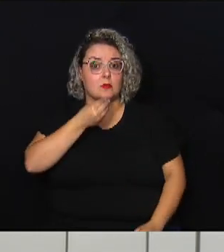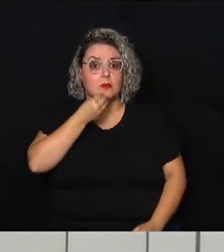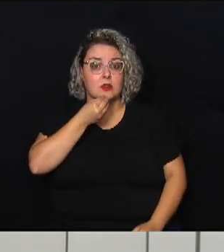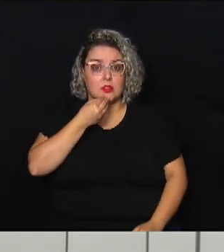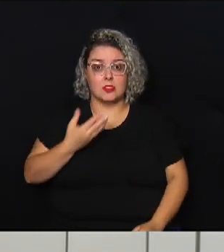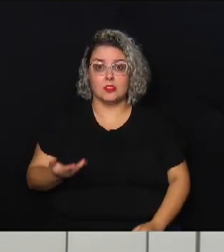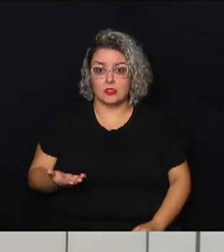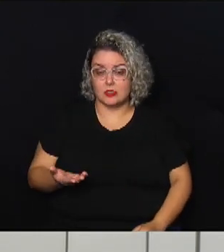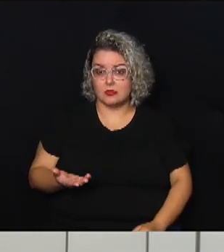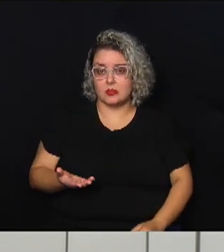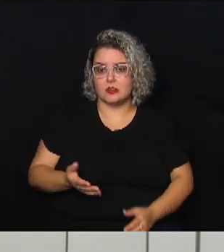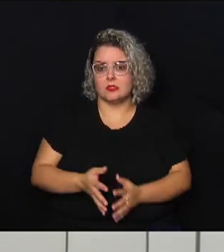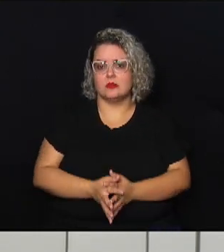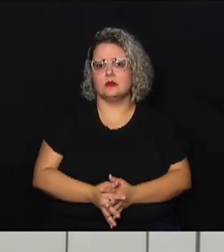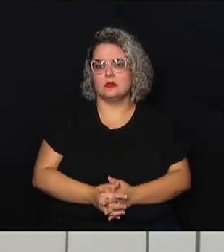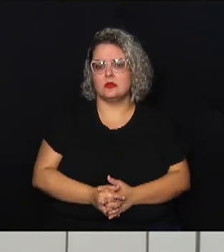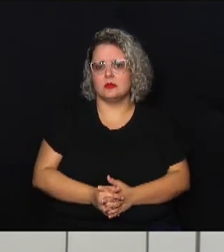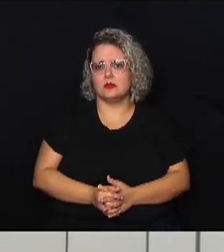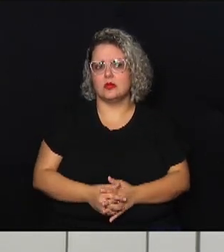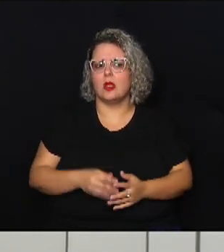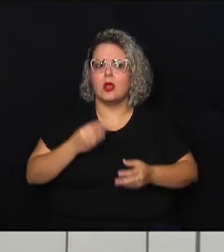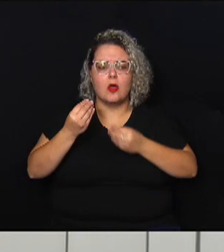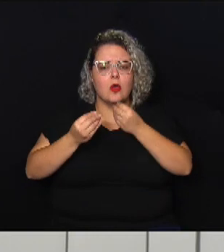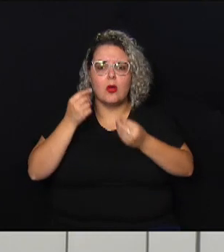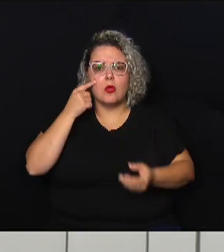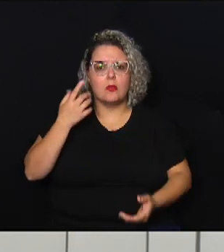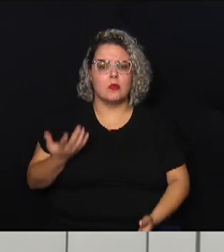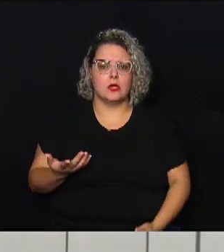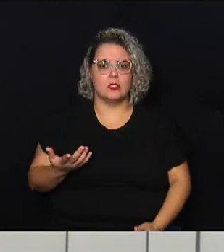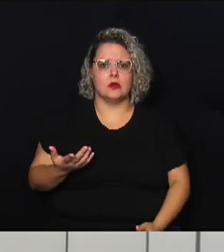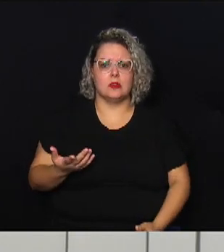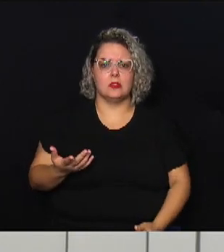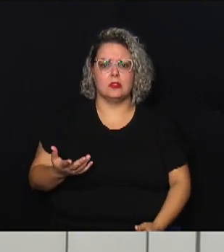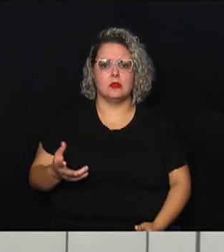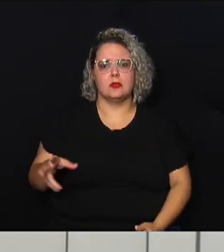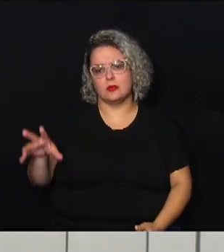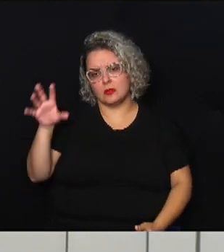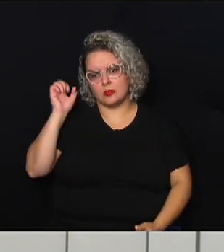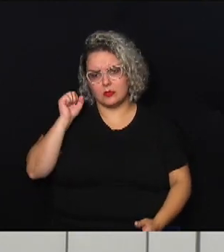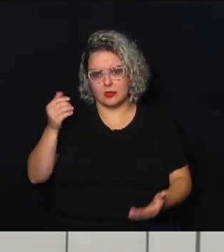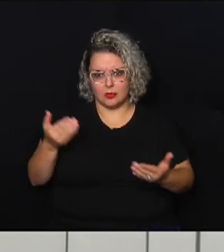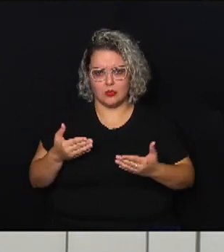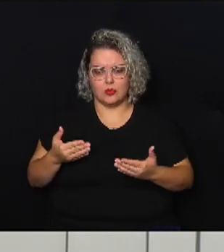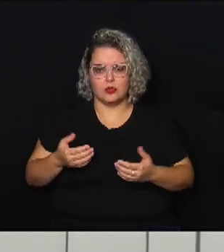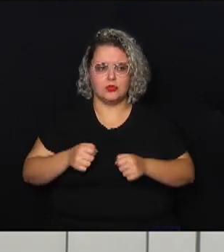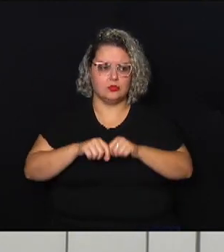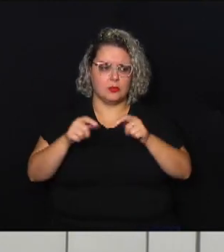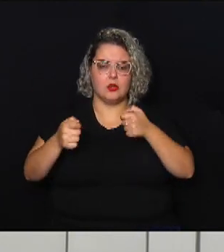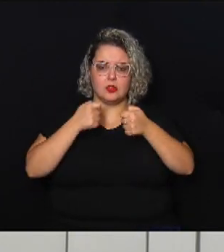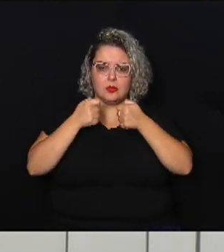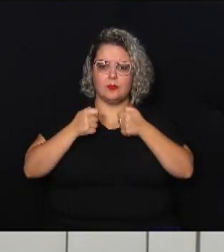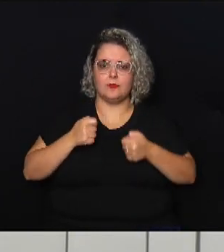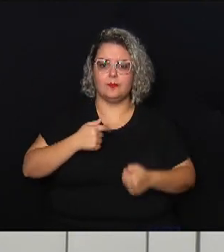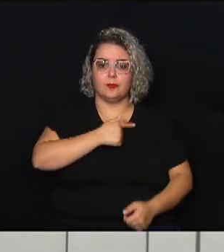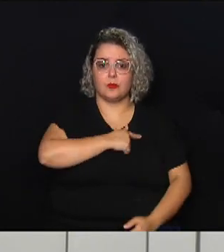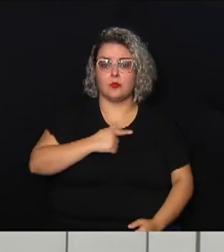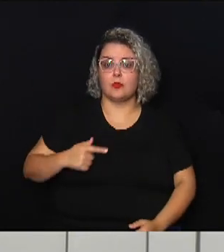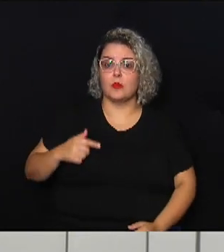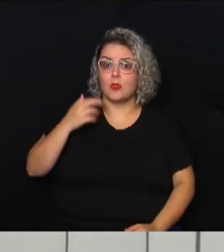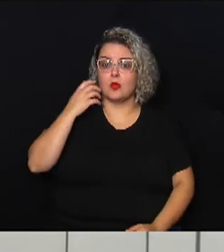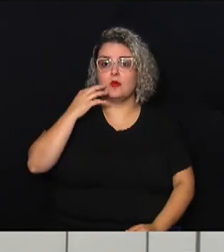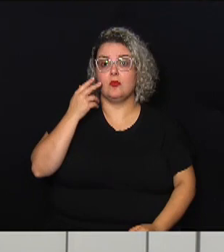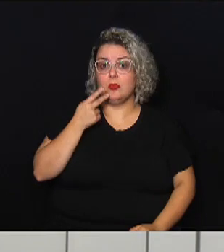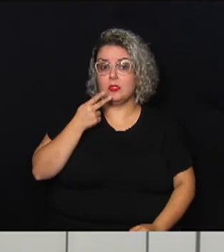gancho como que a gente pode pensar eu ouvi hoje de manhã uma entrevista do governador Tarcísio falando